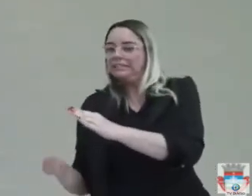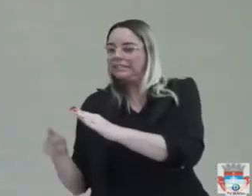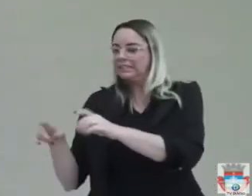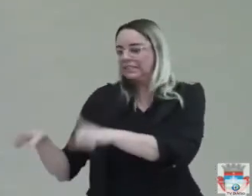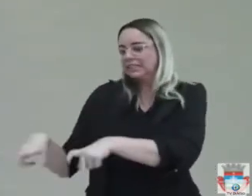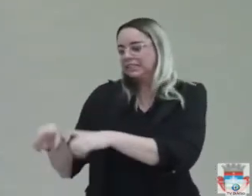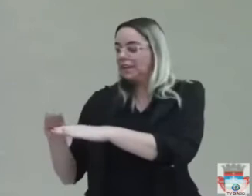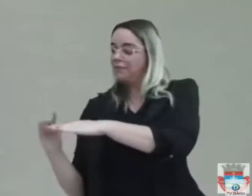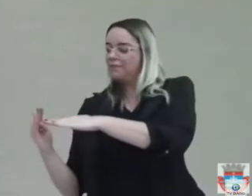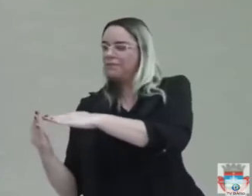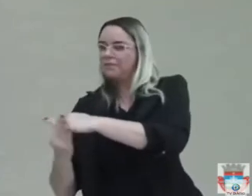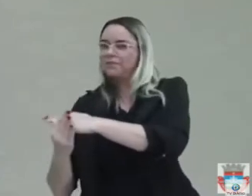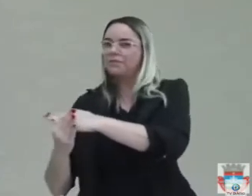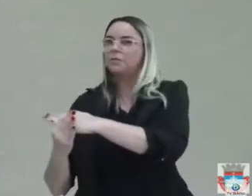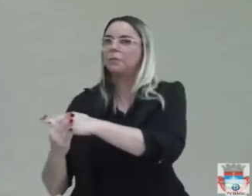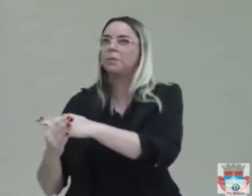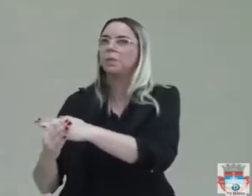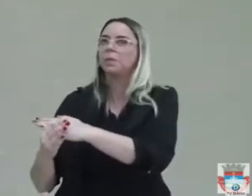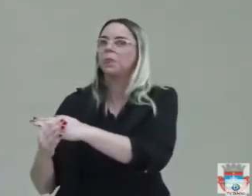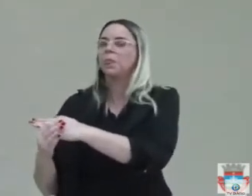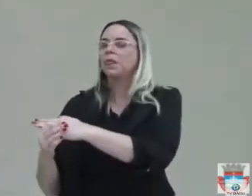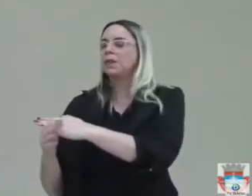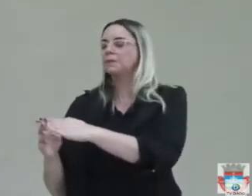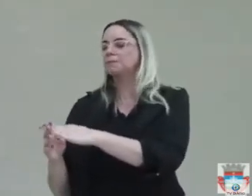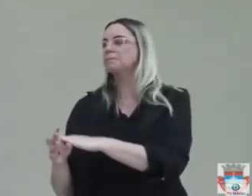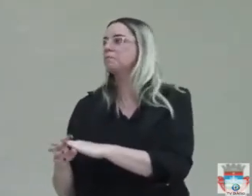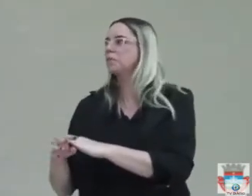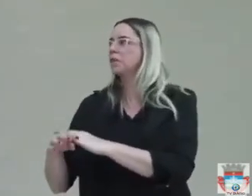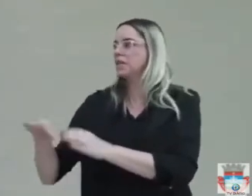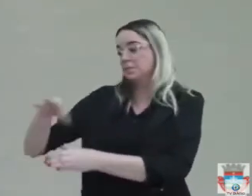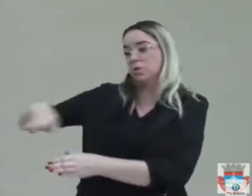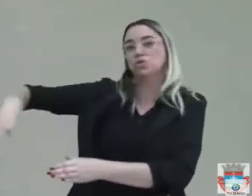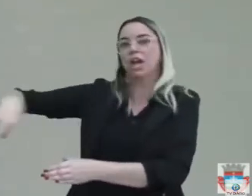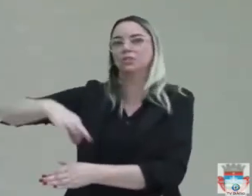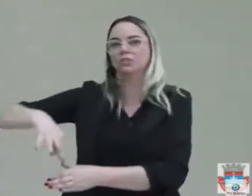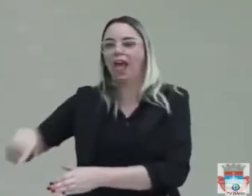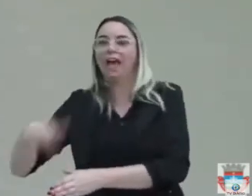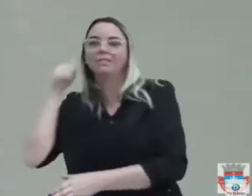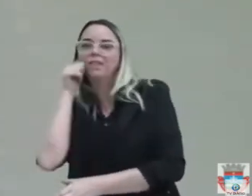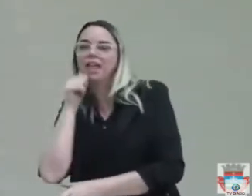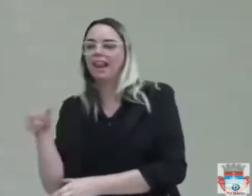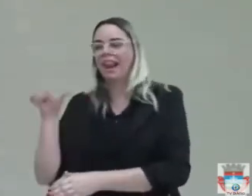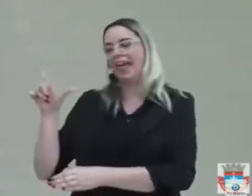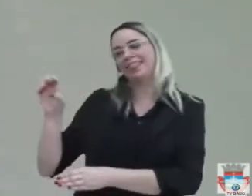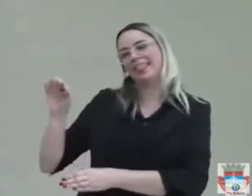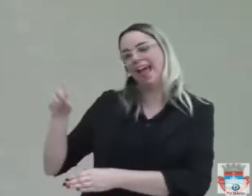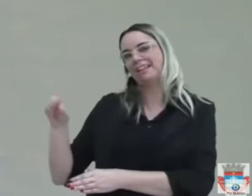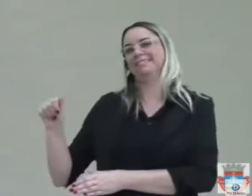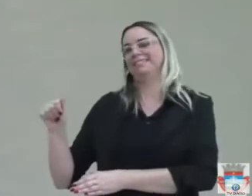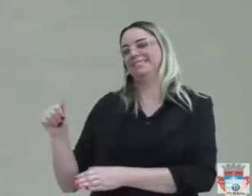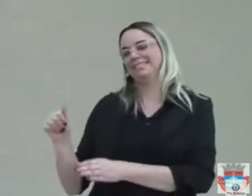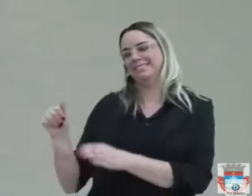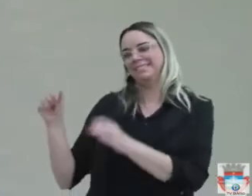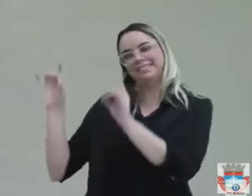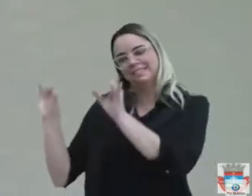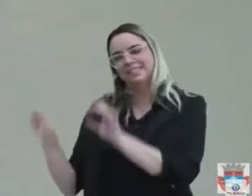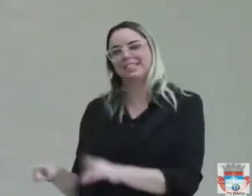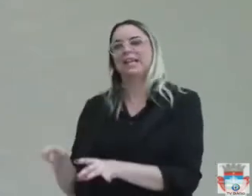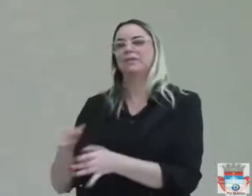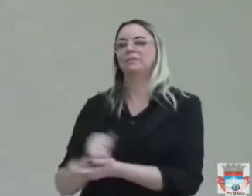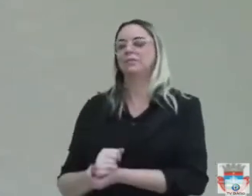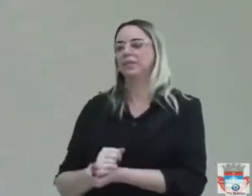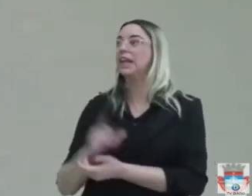mãe de mano Pacheco e também avô do meu neto um abraço Dona Leda que Deus lhe dê muitos anos de vida completou 80